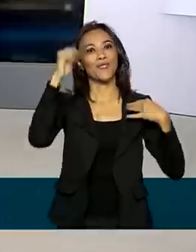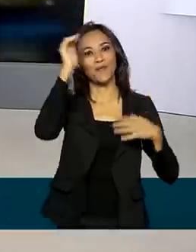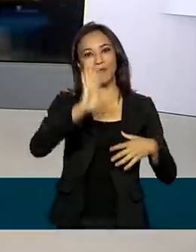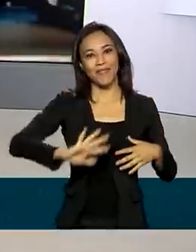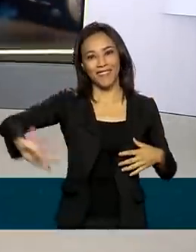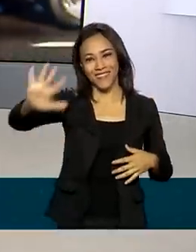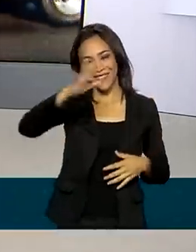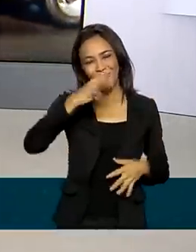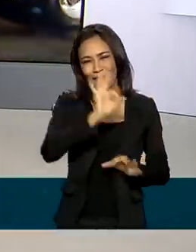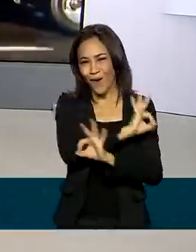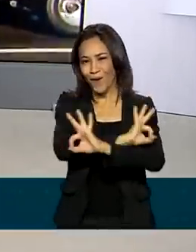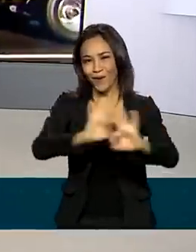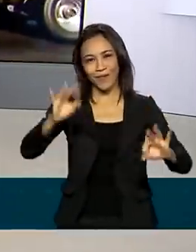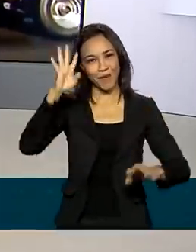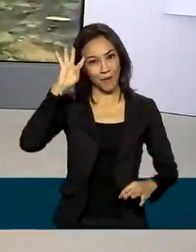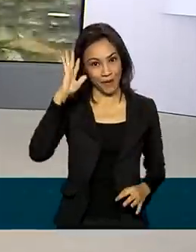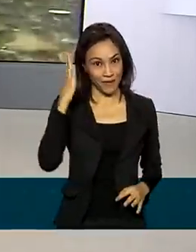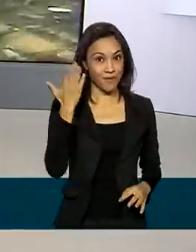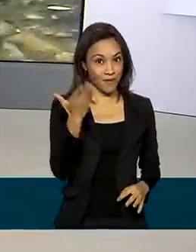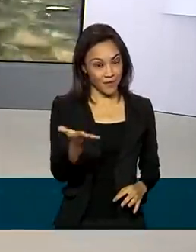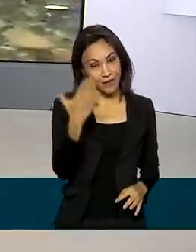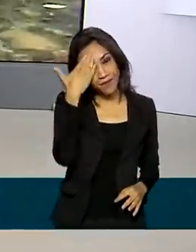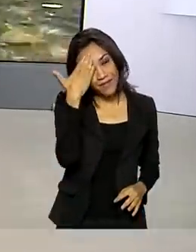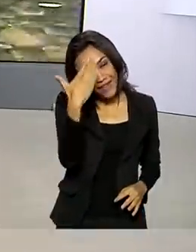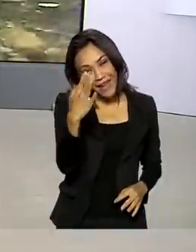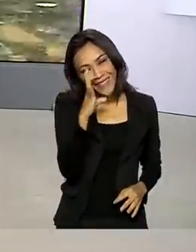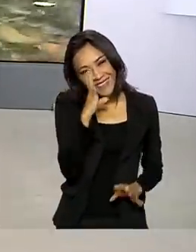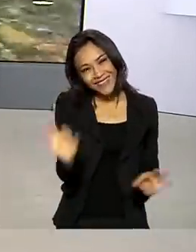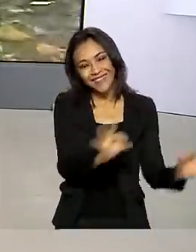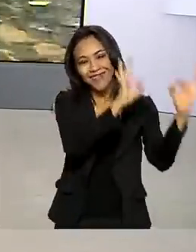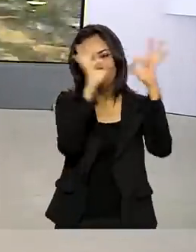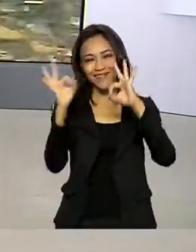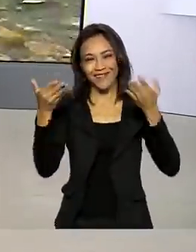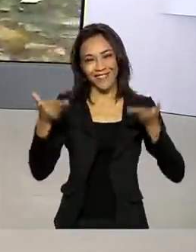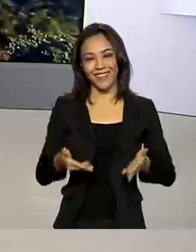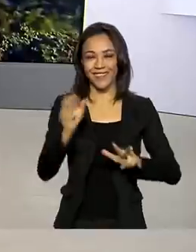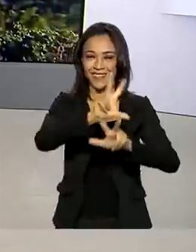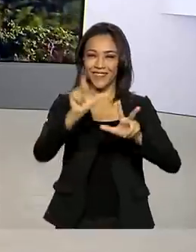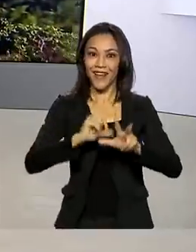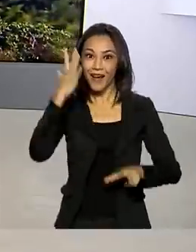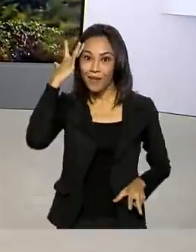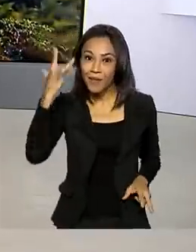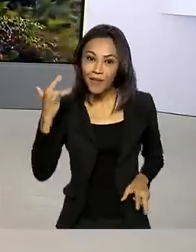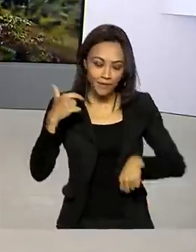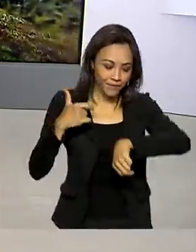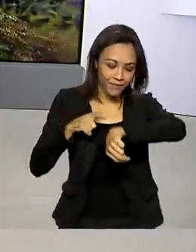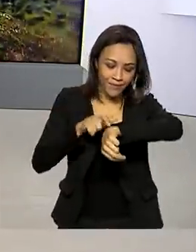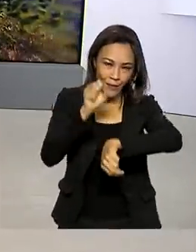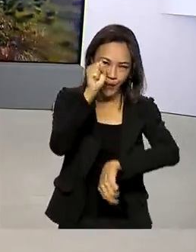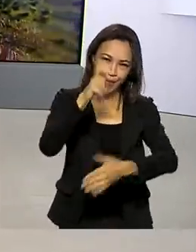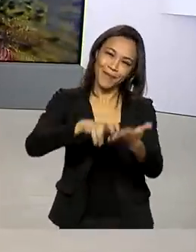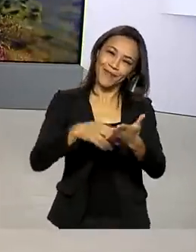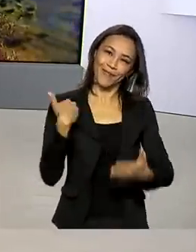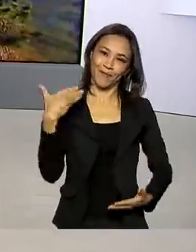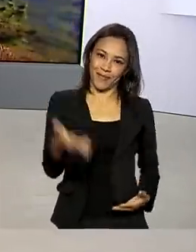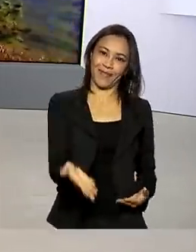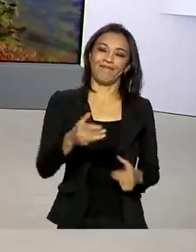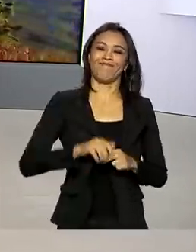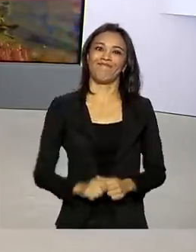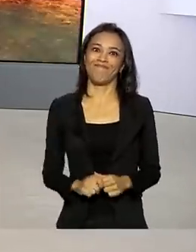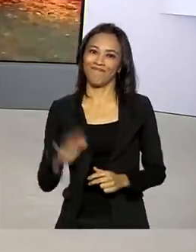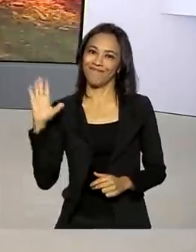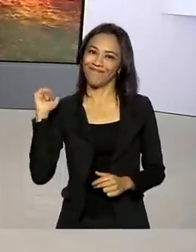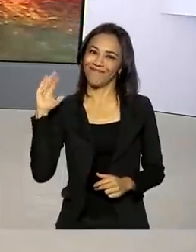ótima quarta-feira para você. Obrigada pela sua audiência, pela sua companhia aqui na TV Brasil. E amanhã, às 8 da manhã, estamos aqui no Brasil em Dia.